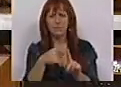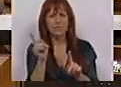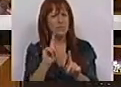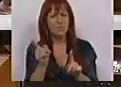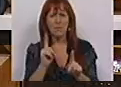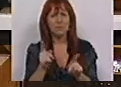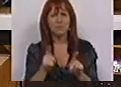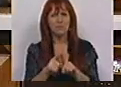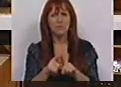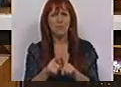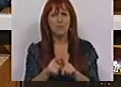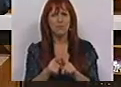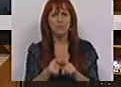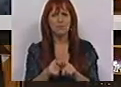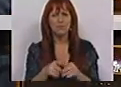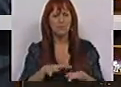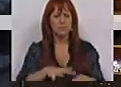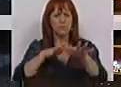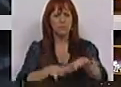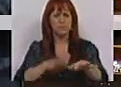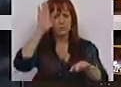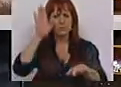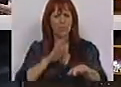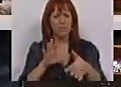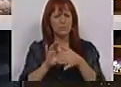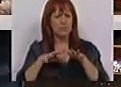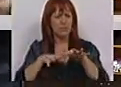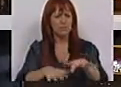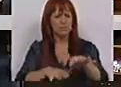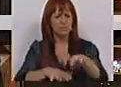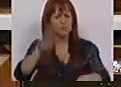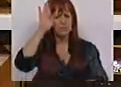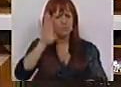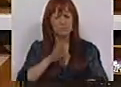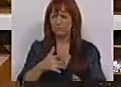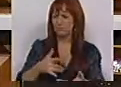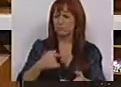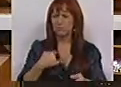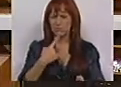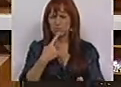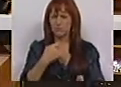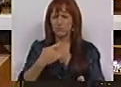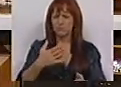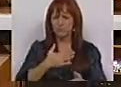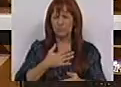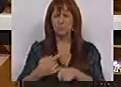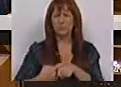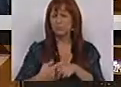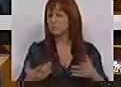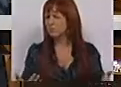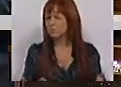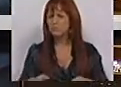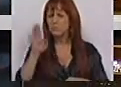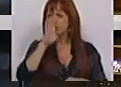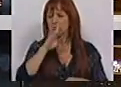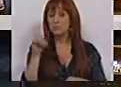os desfiles militares, não tem a ver com os desfiles militares. Ora, isso suscita uma questão interessante. Se